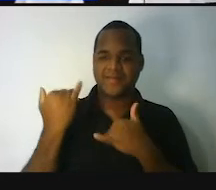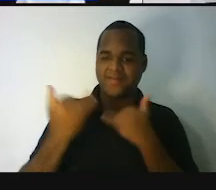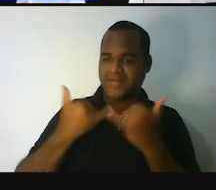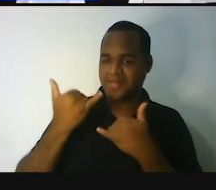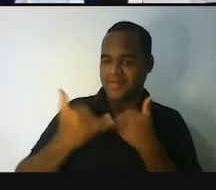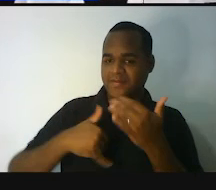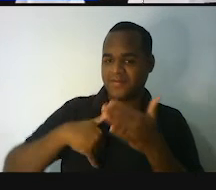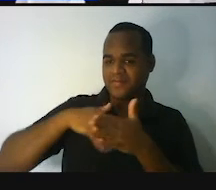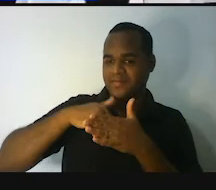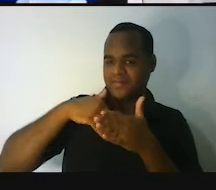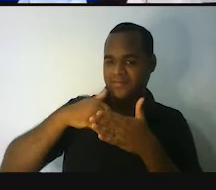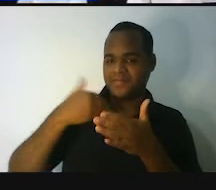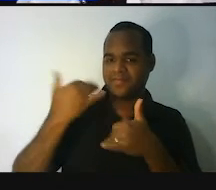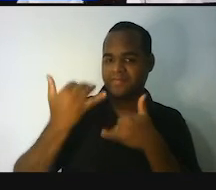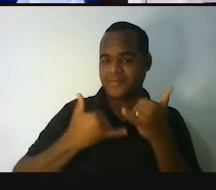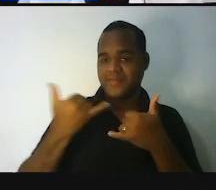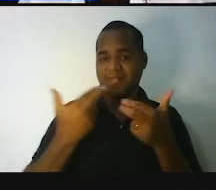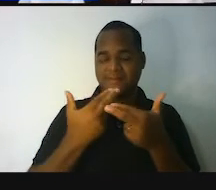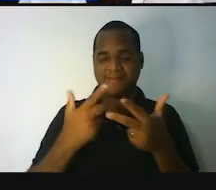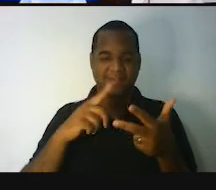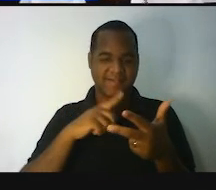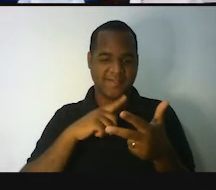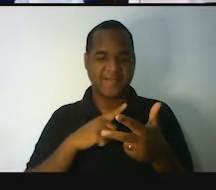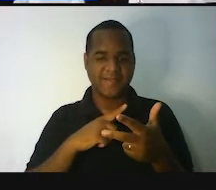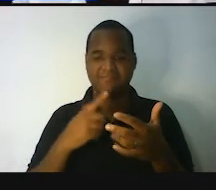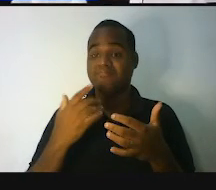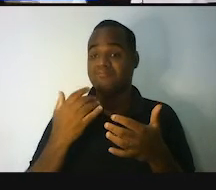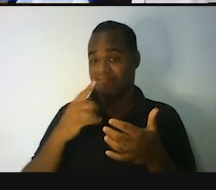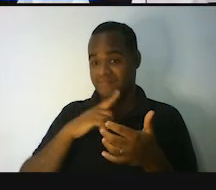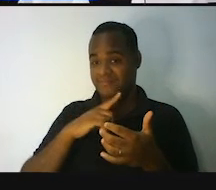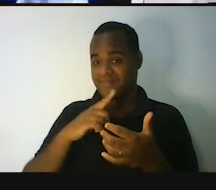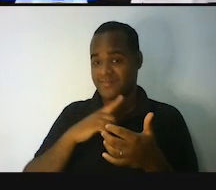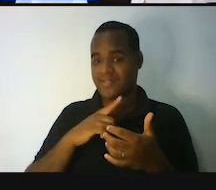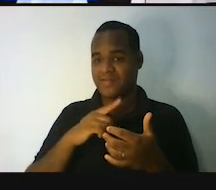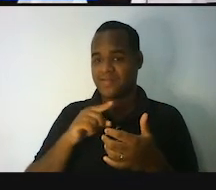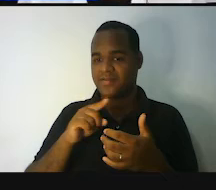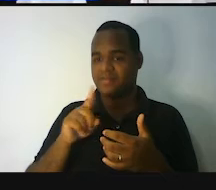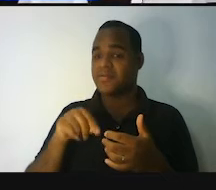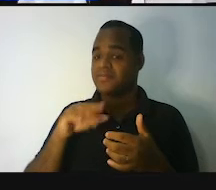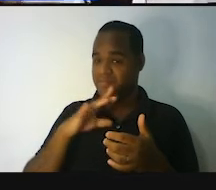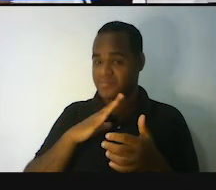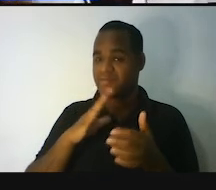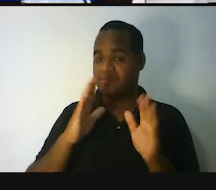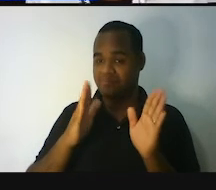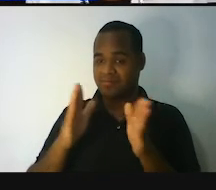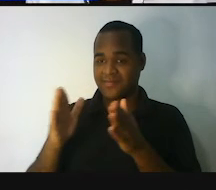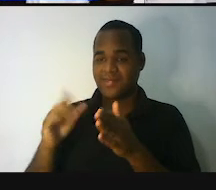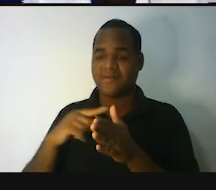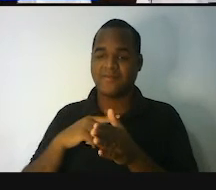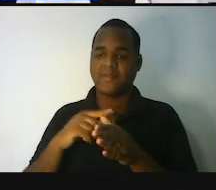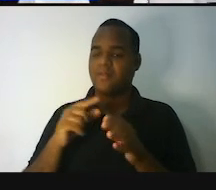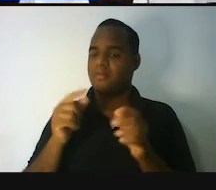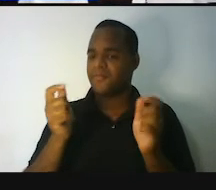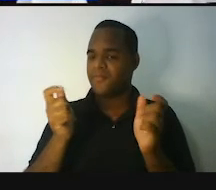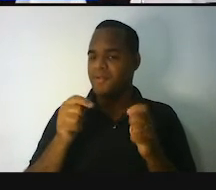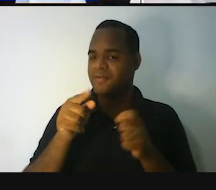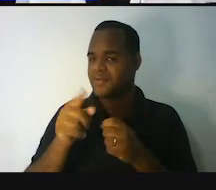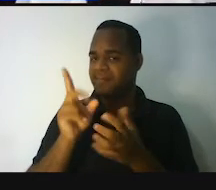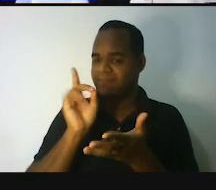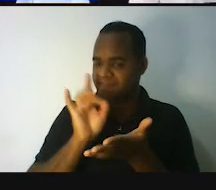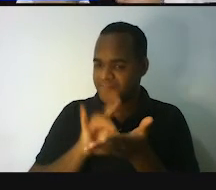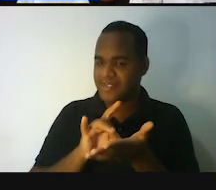rua, o famoso golzinho. Se você já passou por isso, se você vive essa realidade,